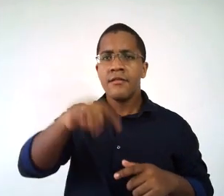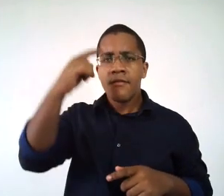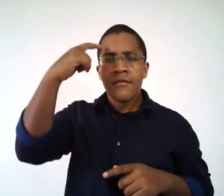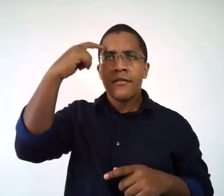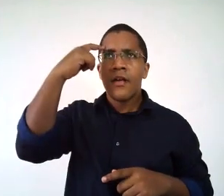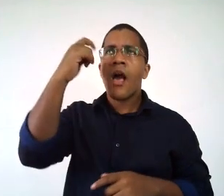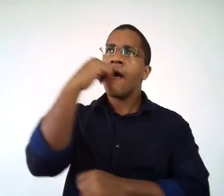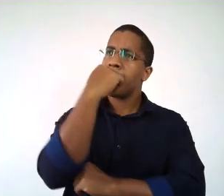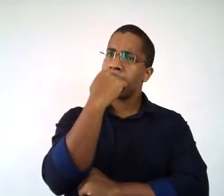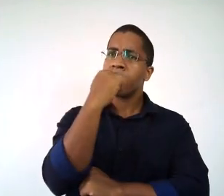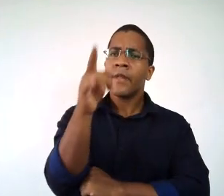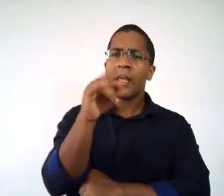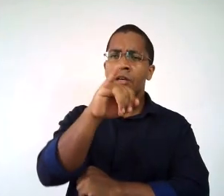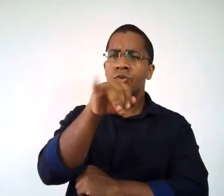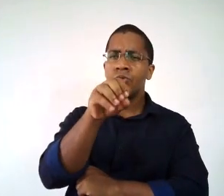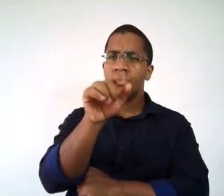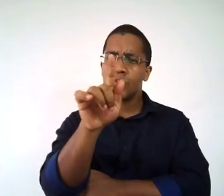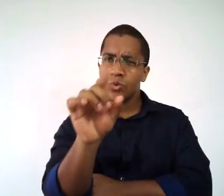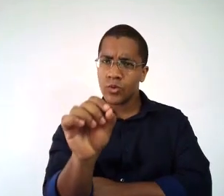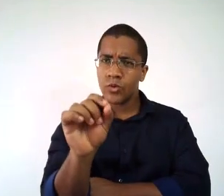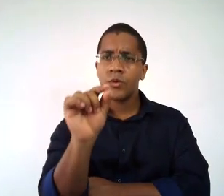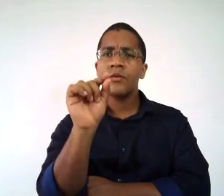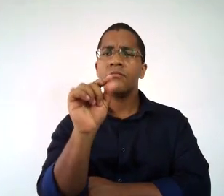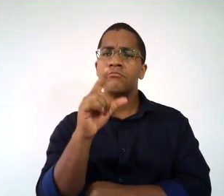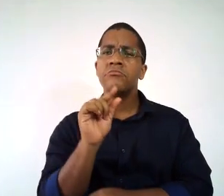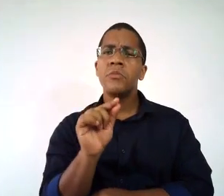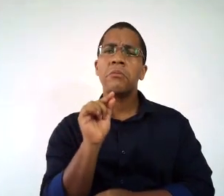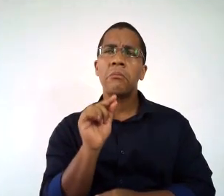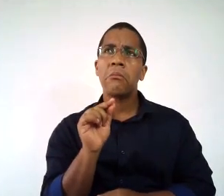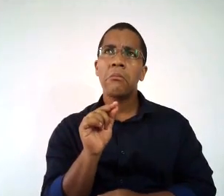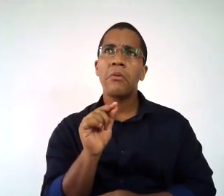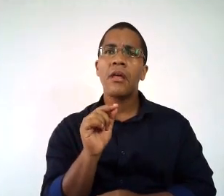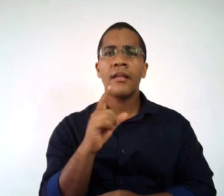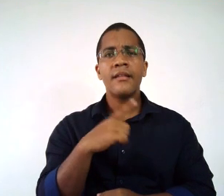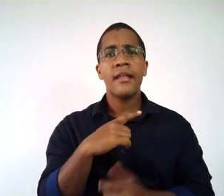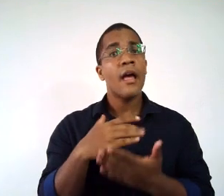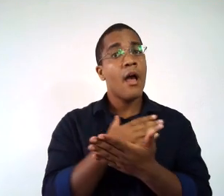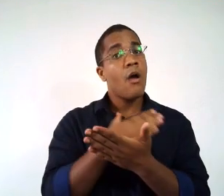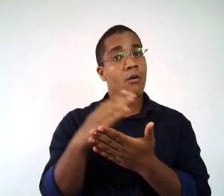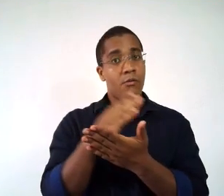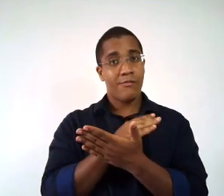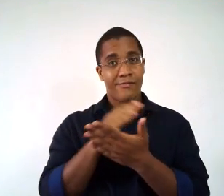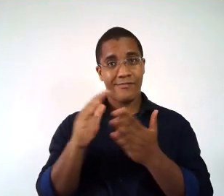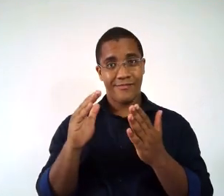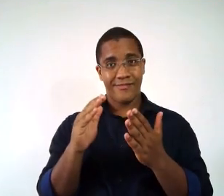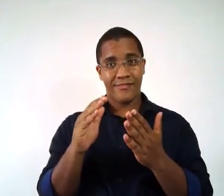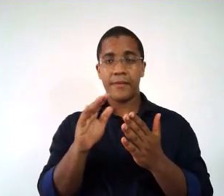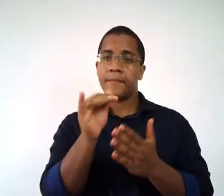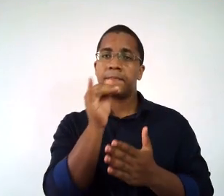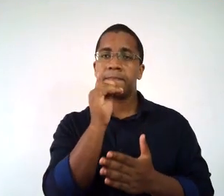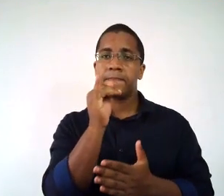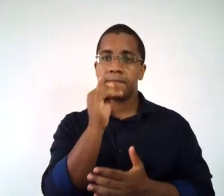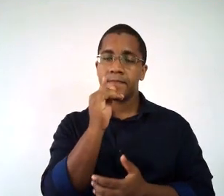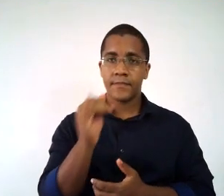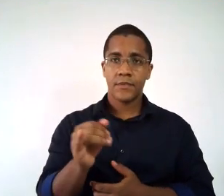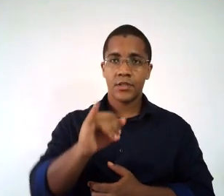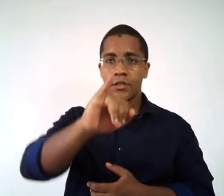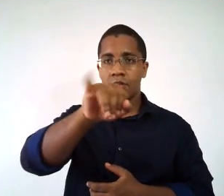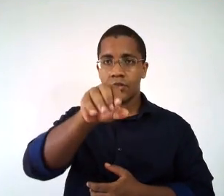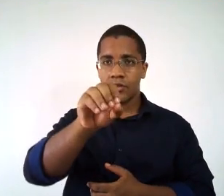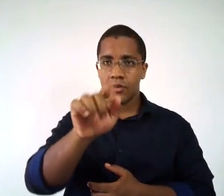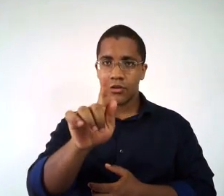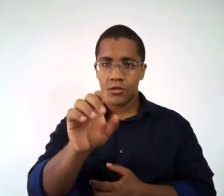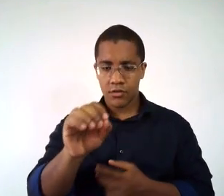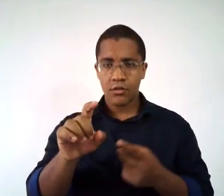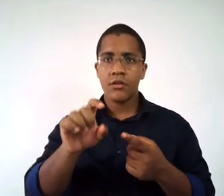em mente o que exatamente seria um jogo, a gente tem que entender que existem alguns tipos específicos de jogos. Então, como jogos